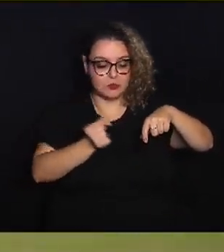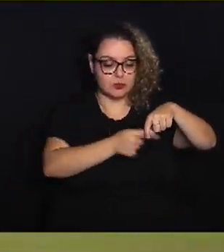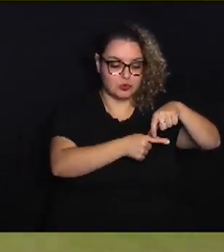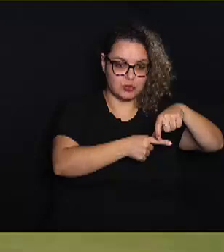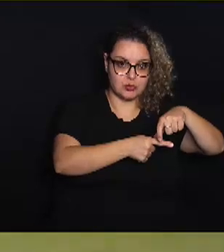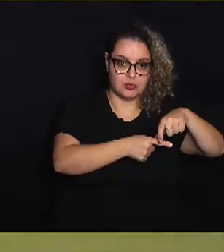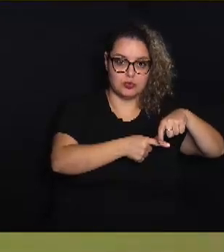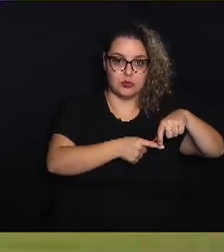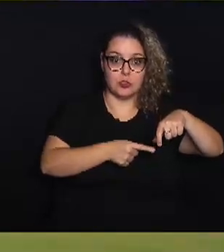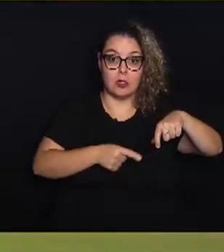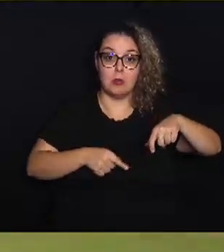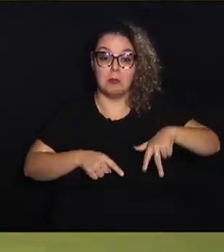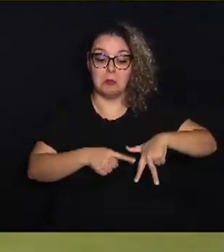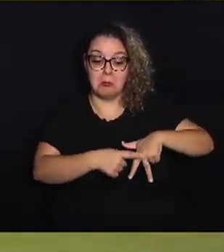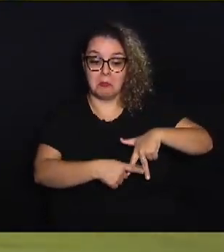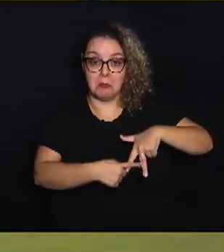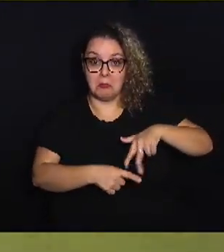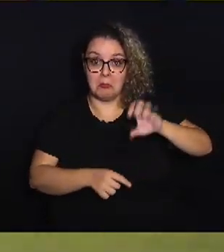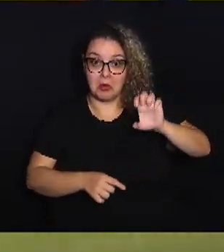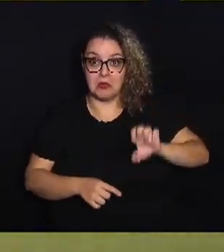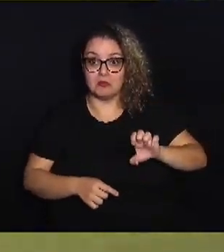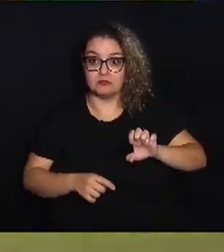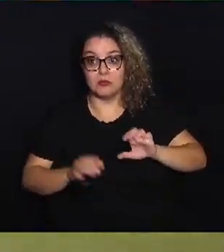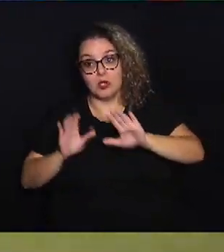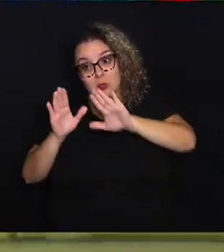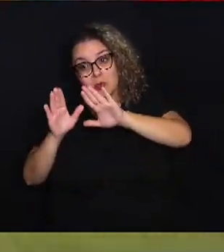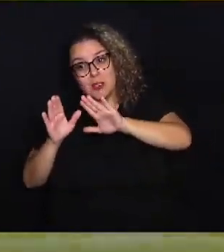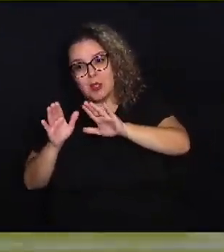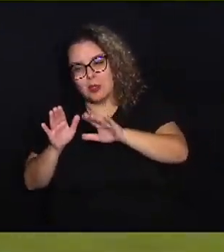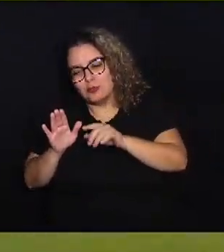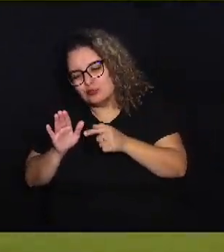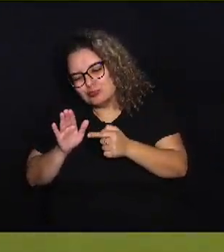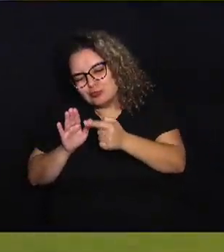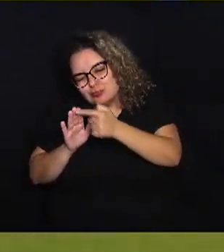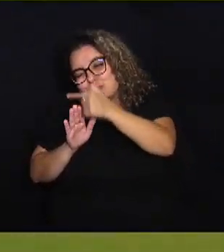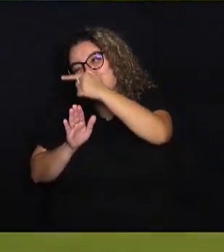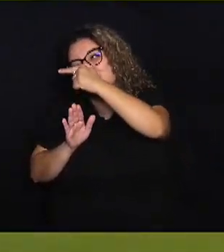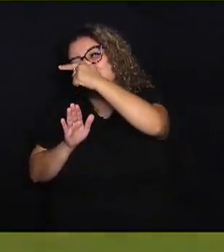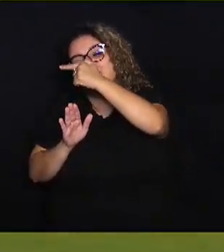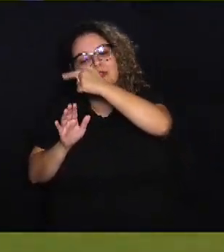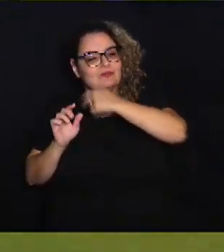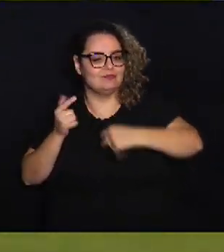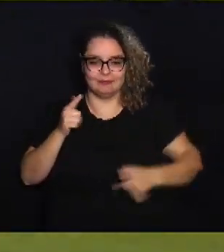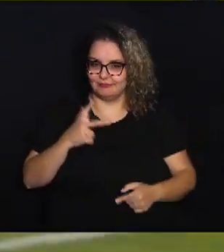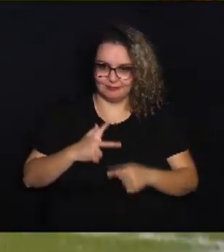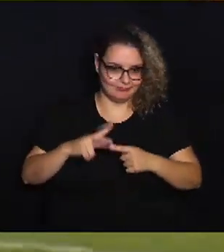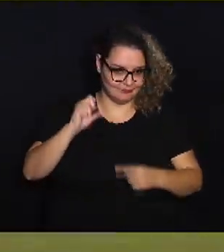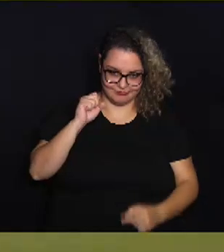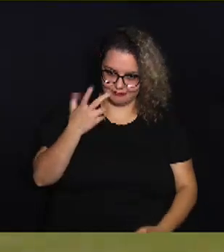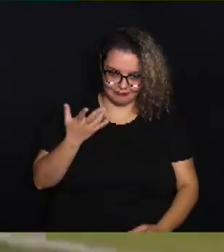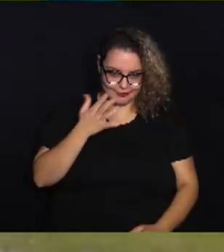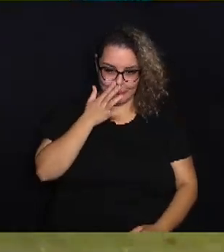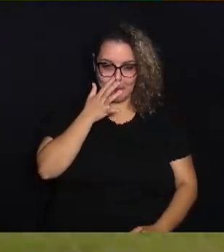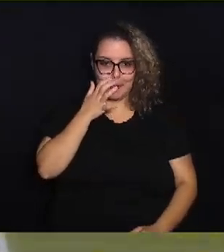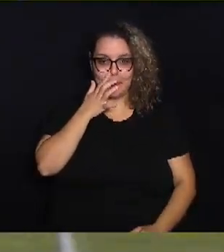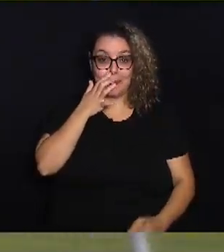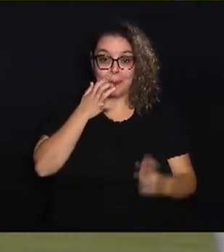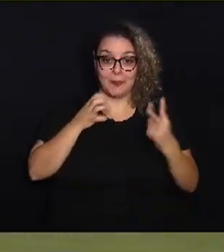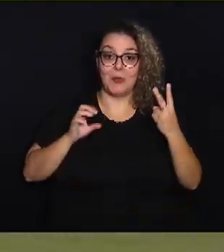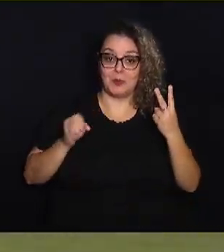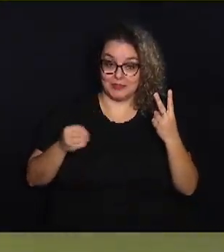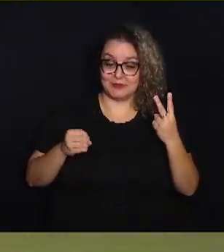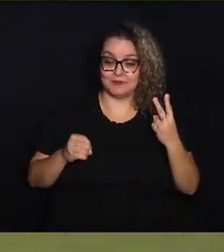de pé na esquerda, o goleirão Richard chegou a tocar nela, mas sem êxito. 2x0 Macaca.